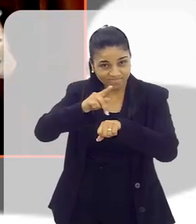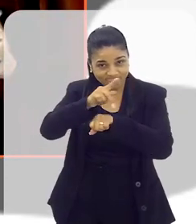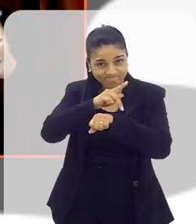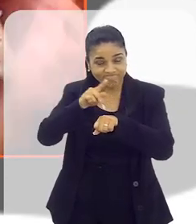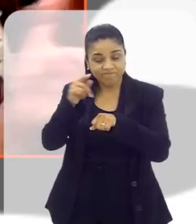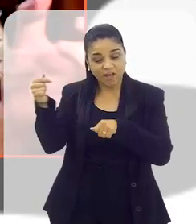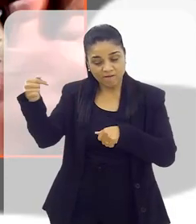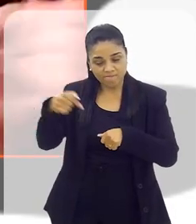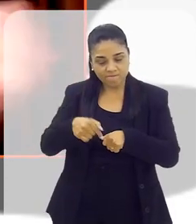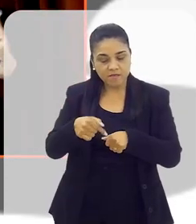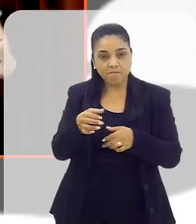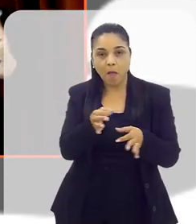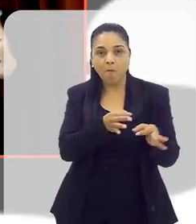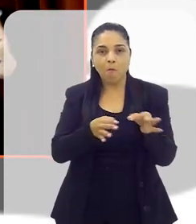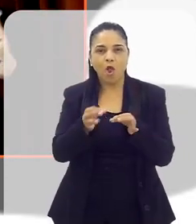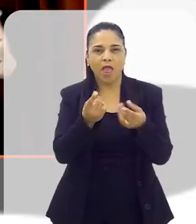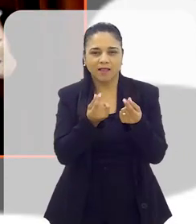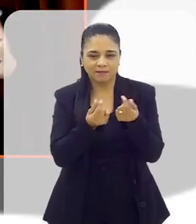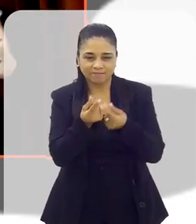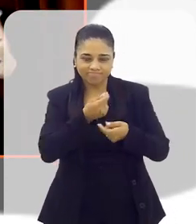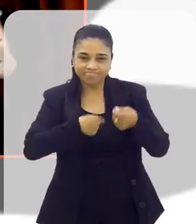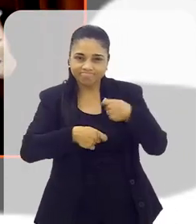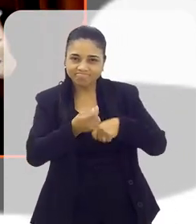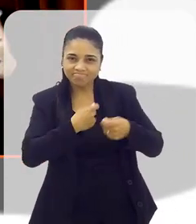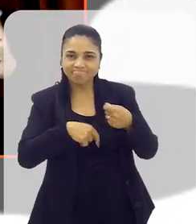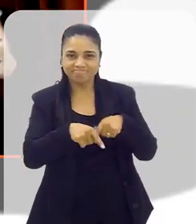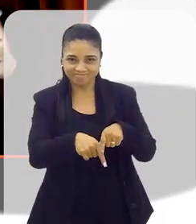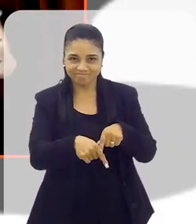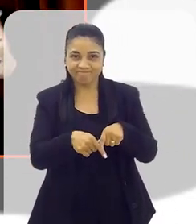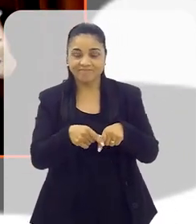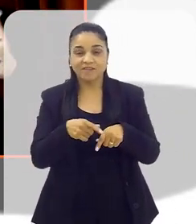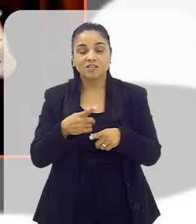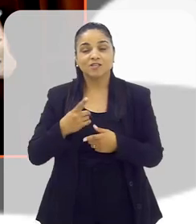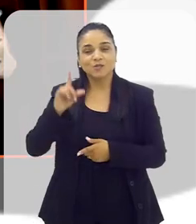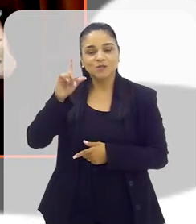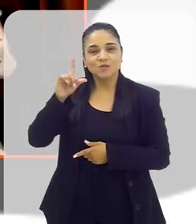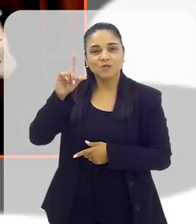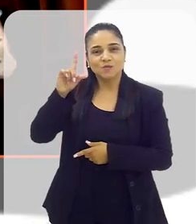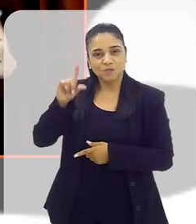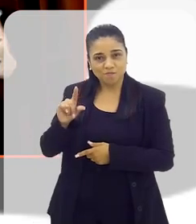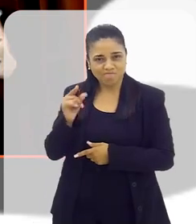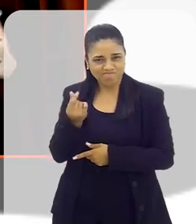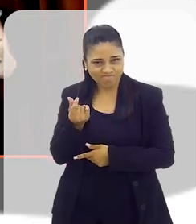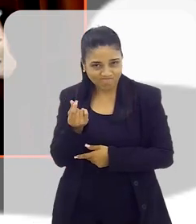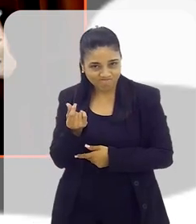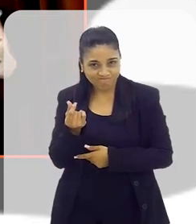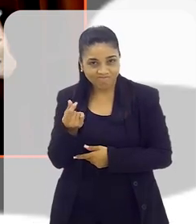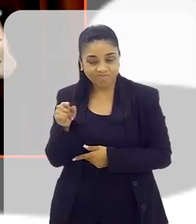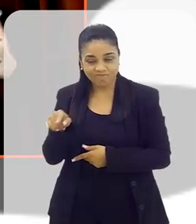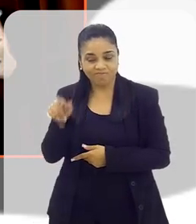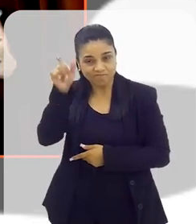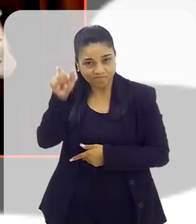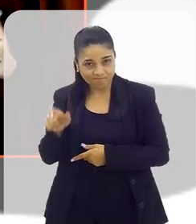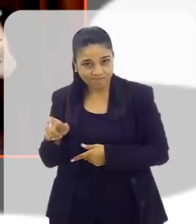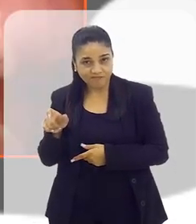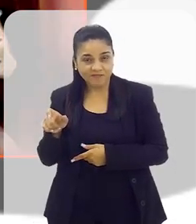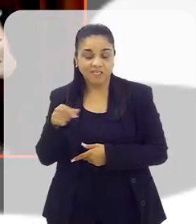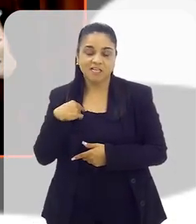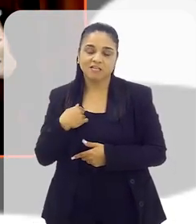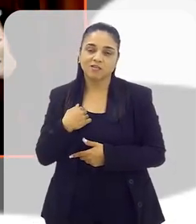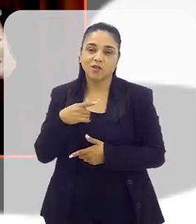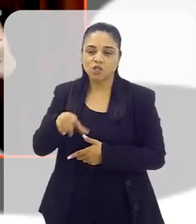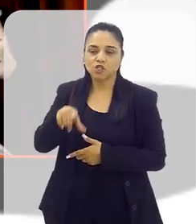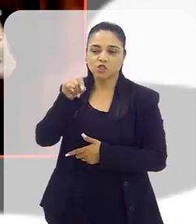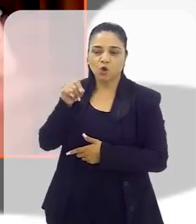de câmbio, na realidade. E, via de regra, o argentino, de menor poder aquisitivo, opta apenas por